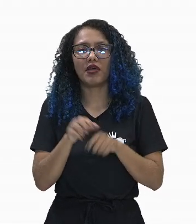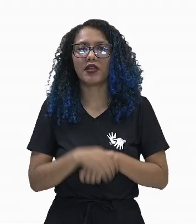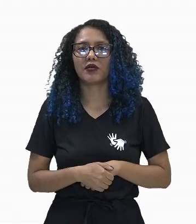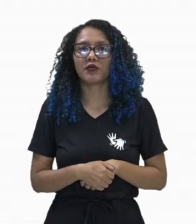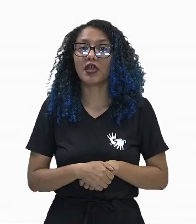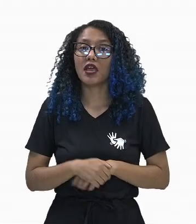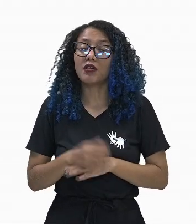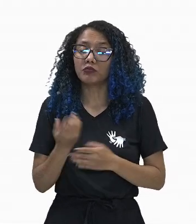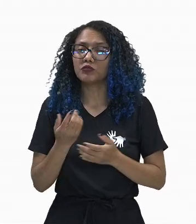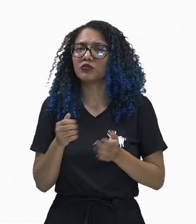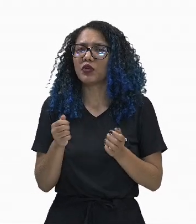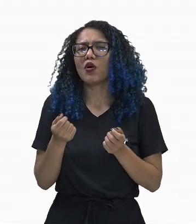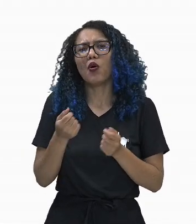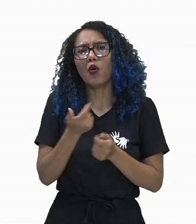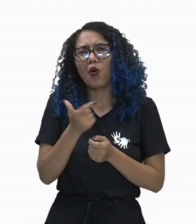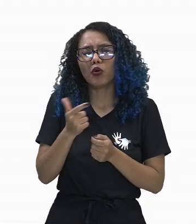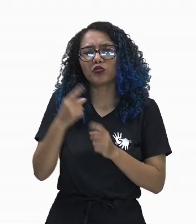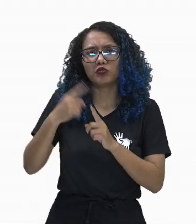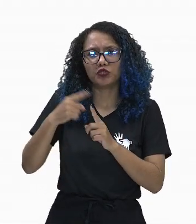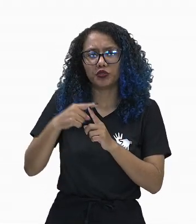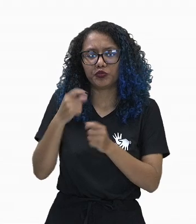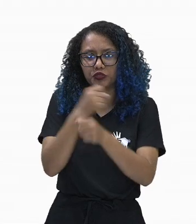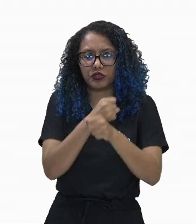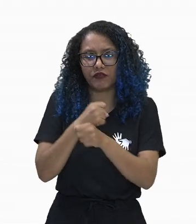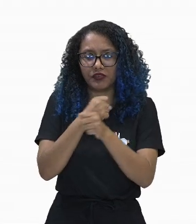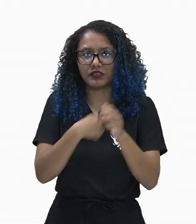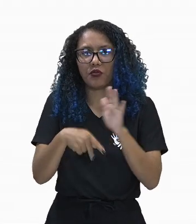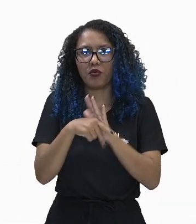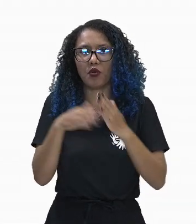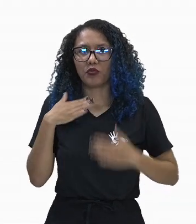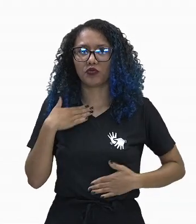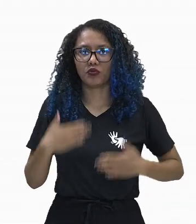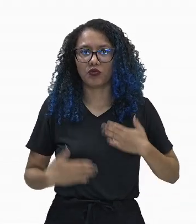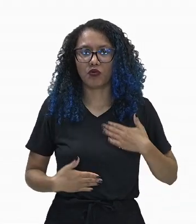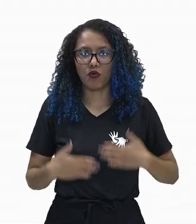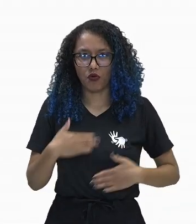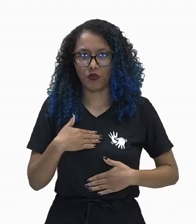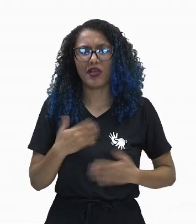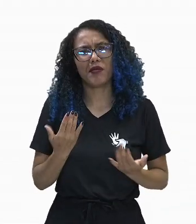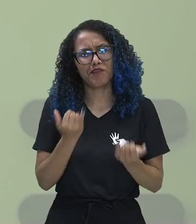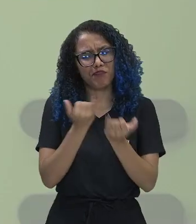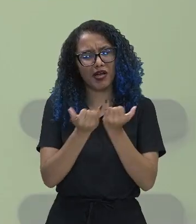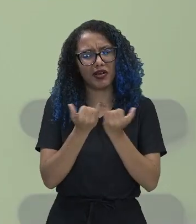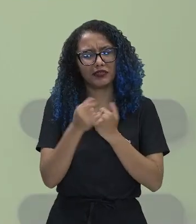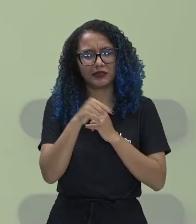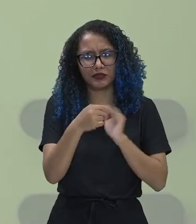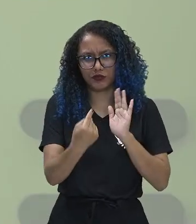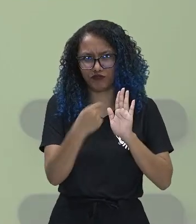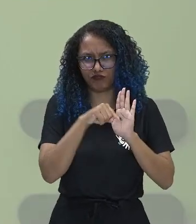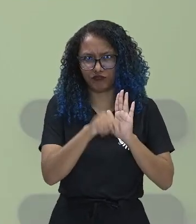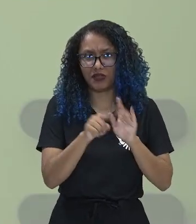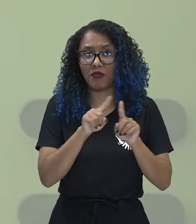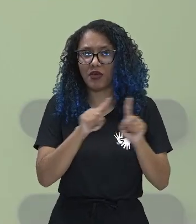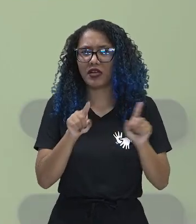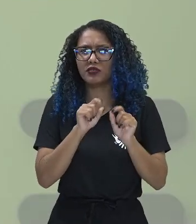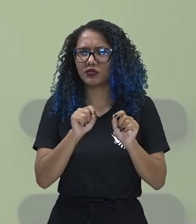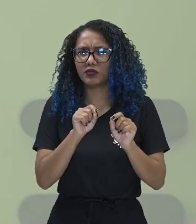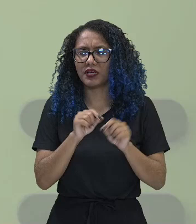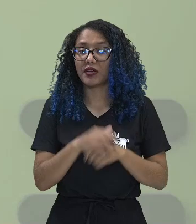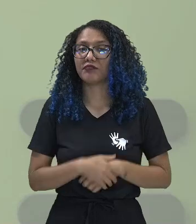corpo. Até aí parece muito com o sistema imune. Só que eu falei rede de defesa.